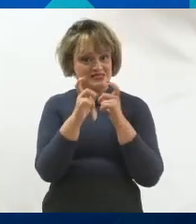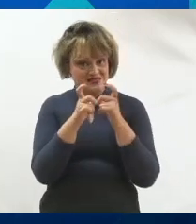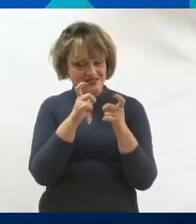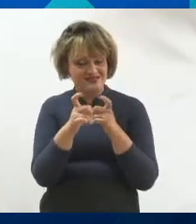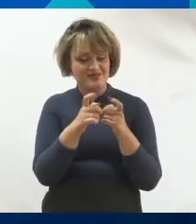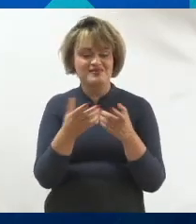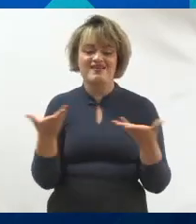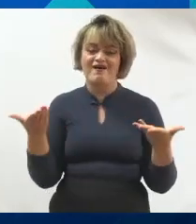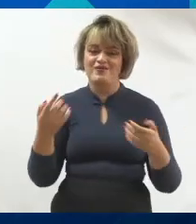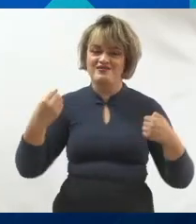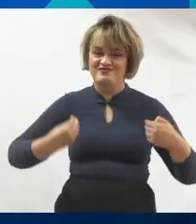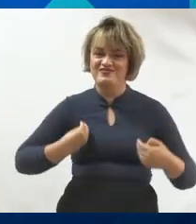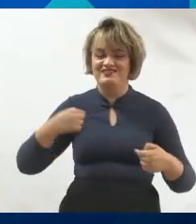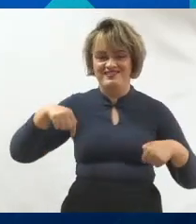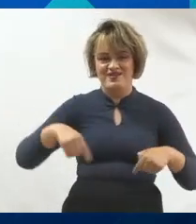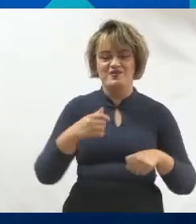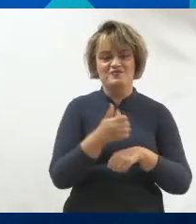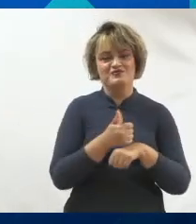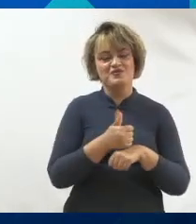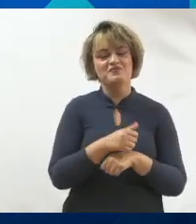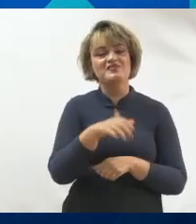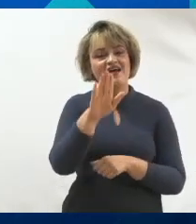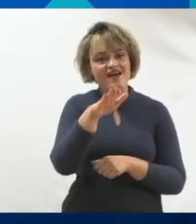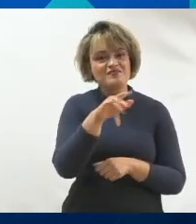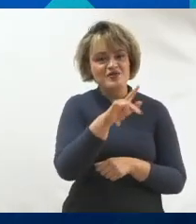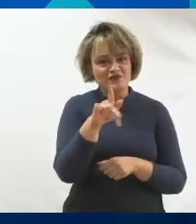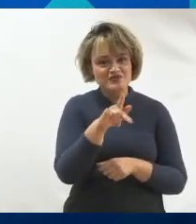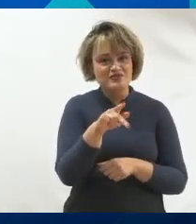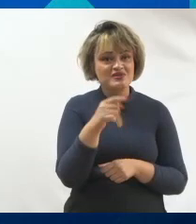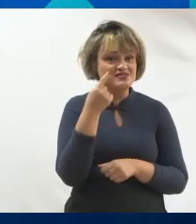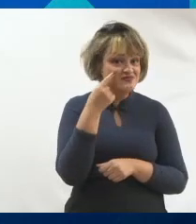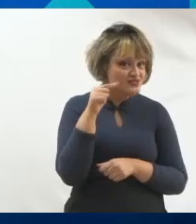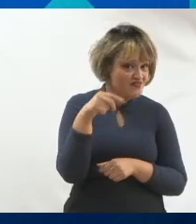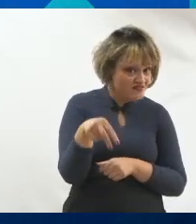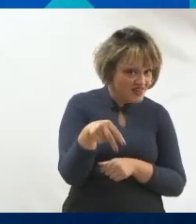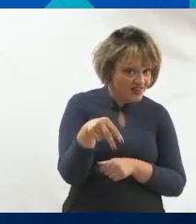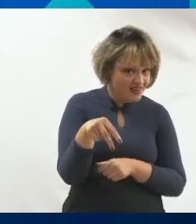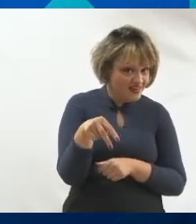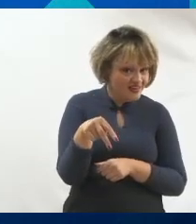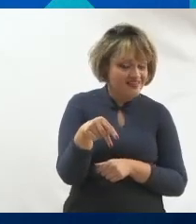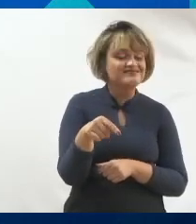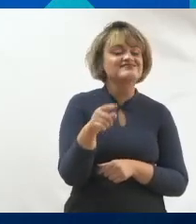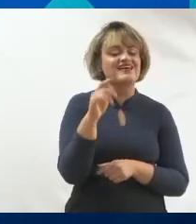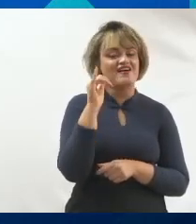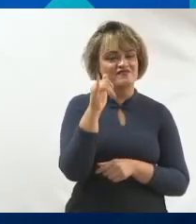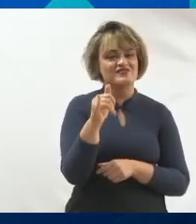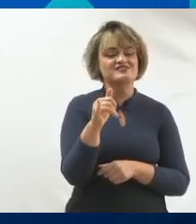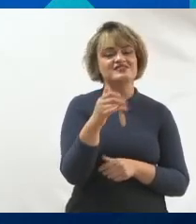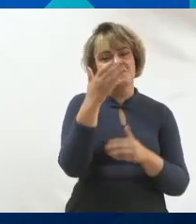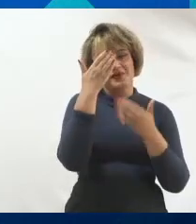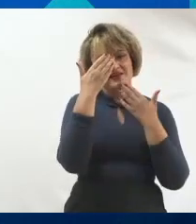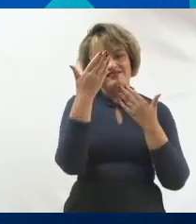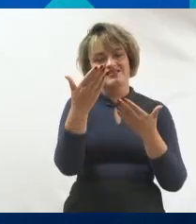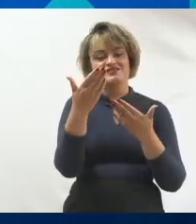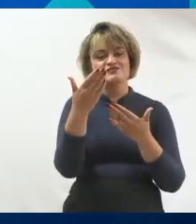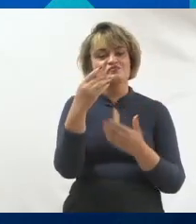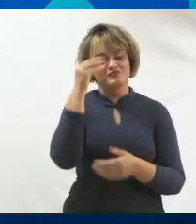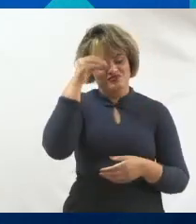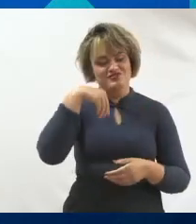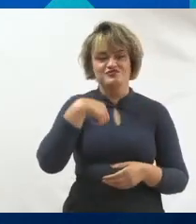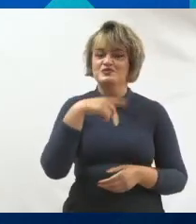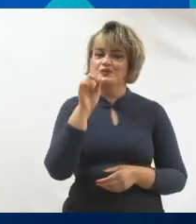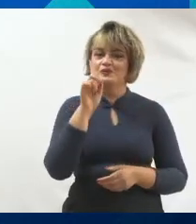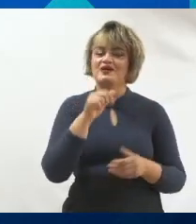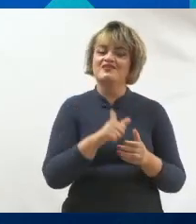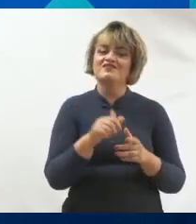e chegar até aqui. Professora Margareth, se essa publicação chegar até a senhora, quero que saiba que lhe agradeço por nunca ter desistido de